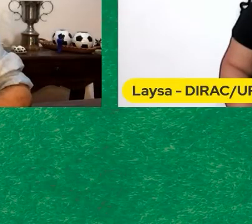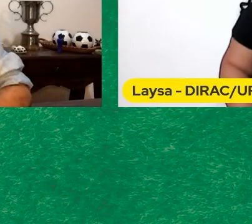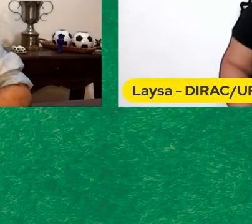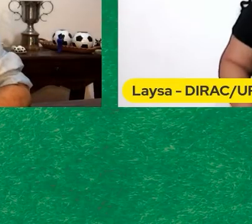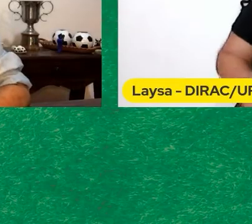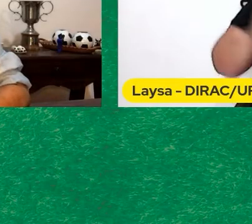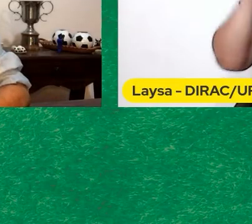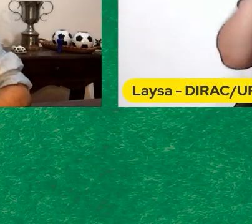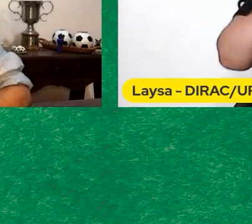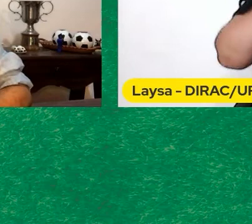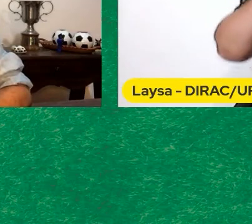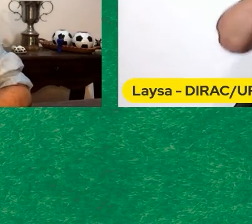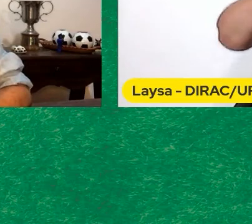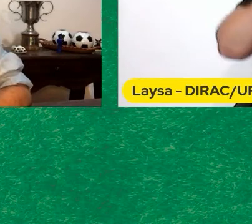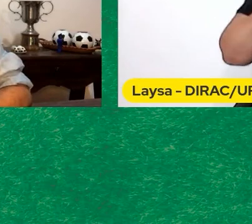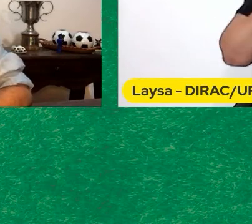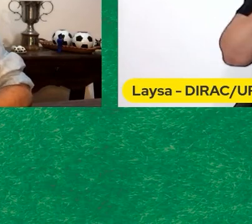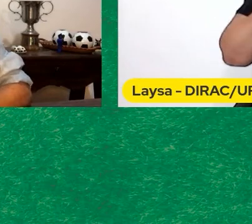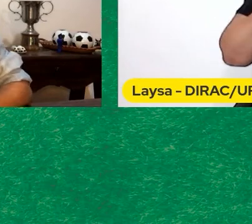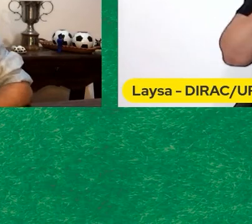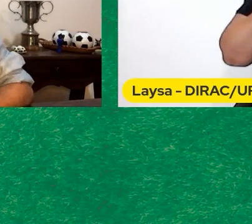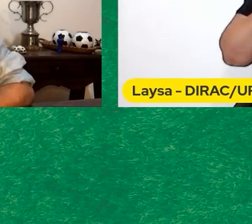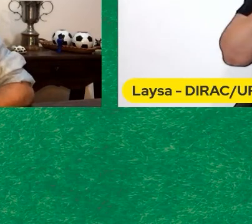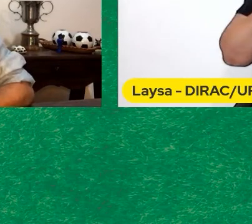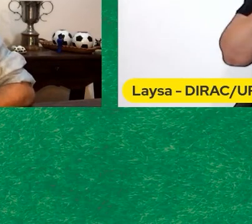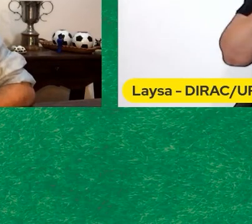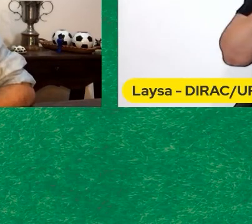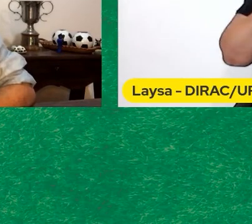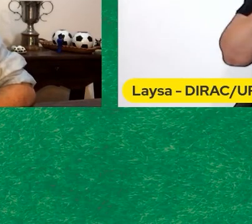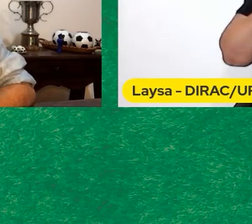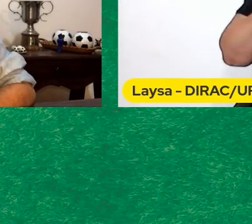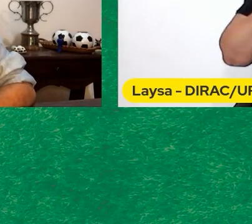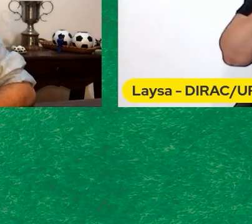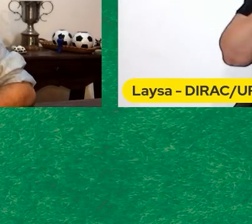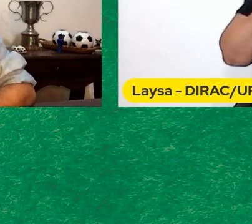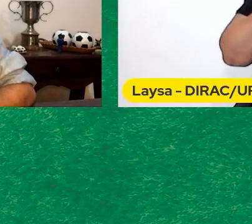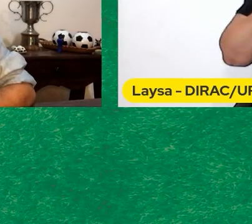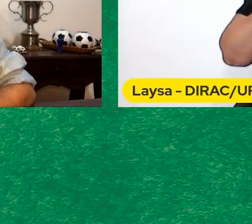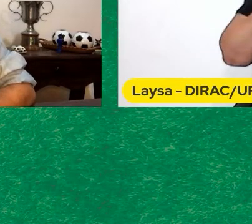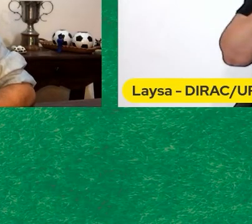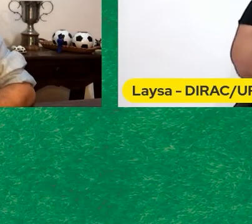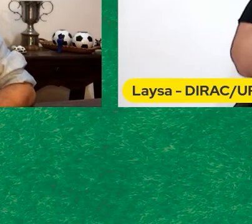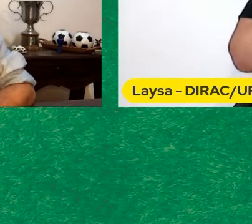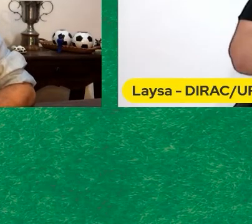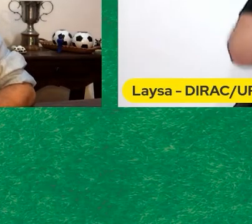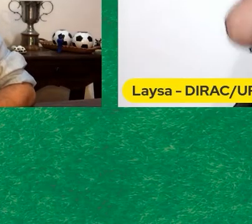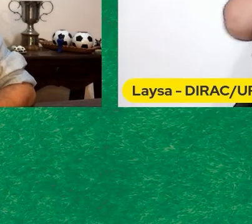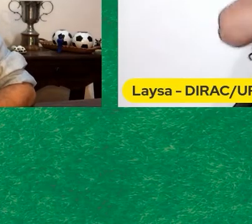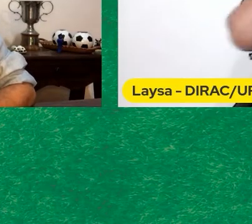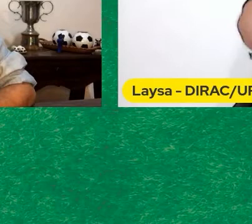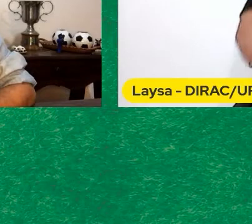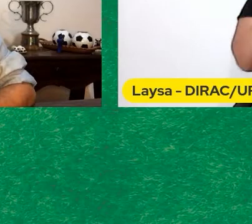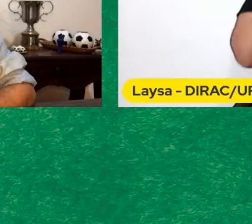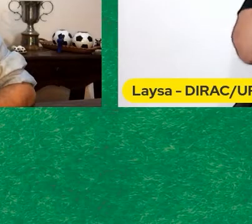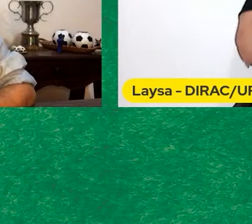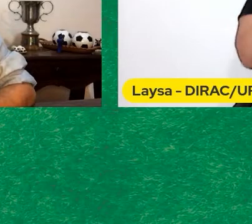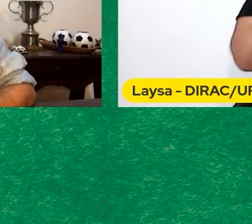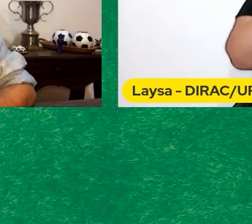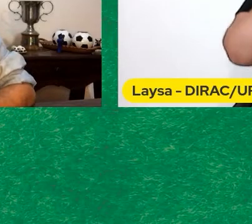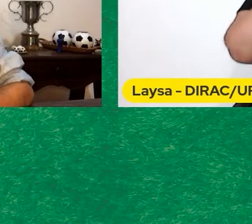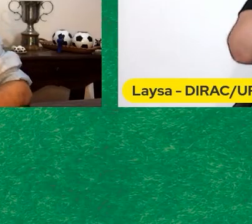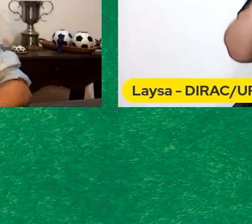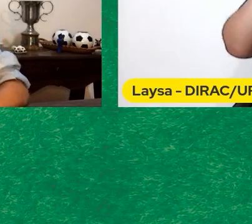sejam muito bem-vindos Para esse nosso encontro Muitíssimo especial de hoje Uma homenagem ao nosso Saudoso e querido Maurício